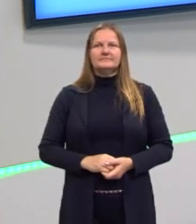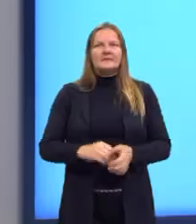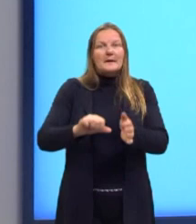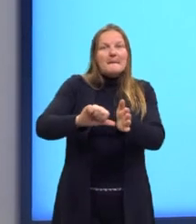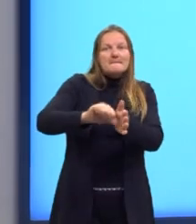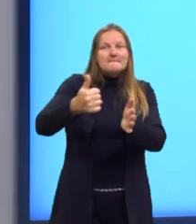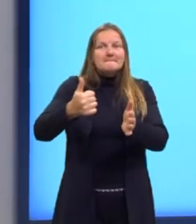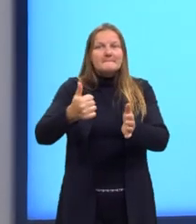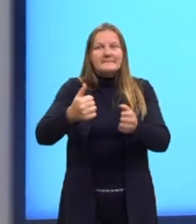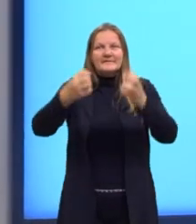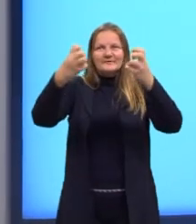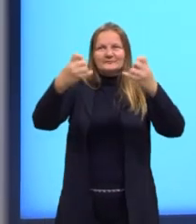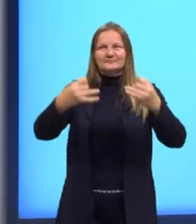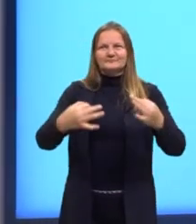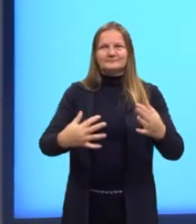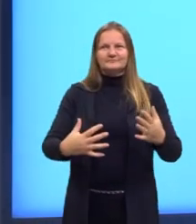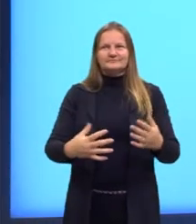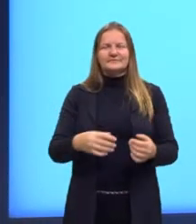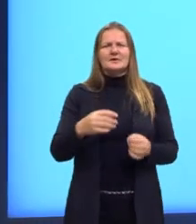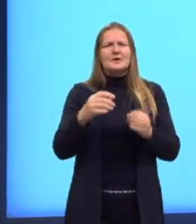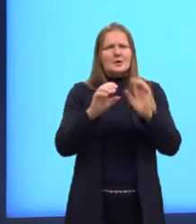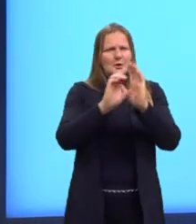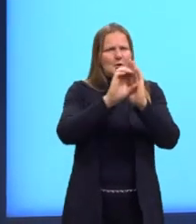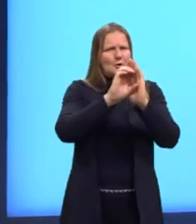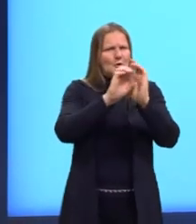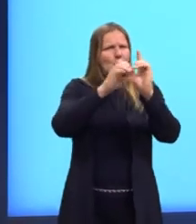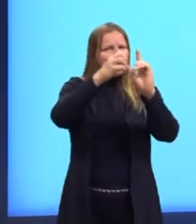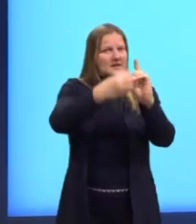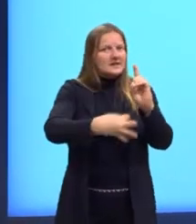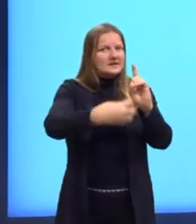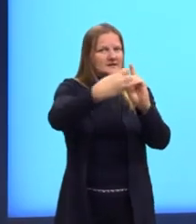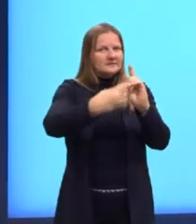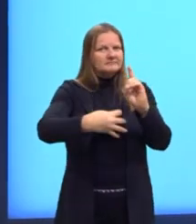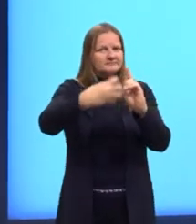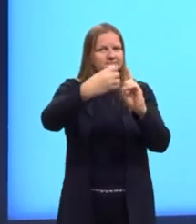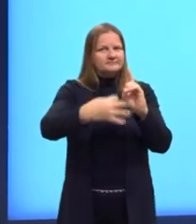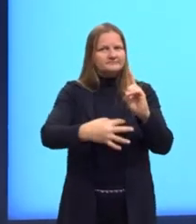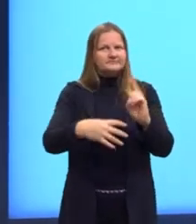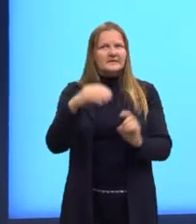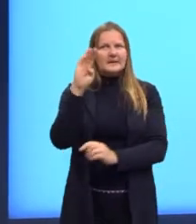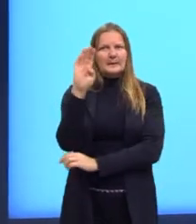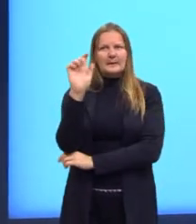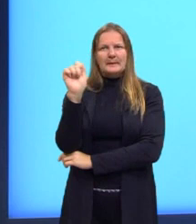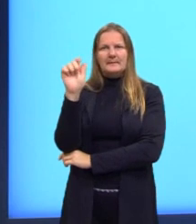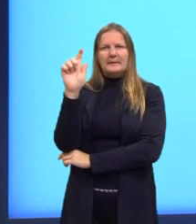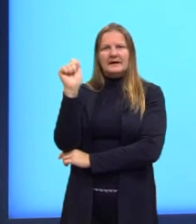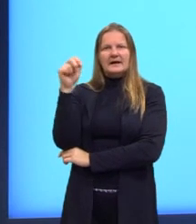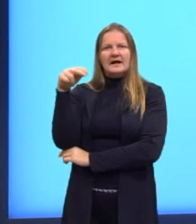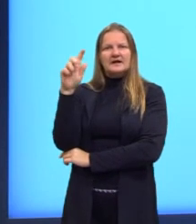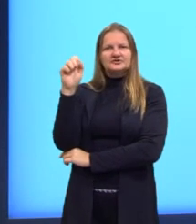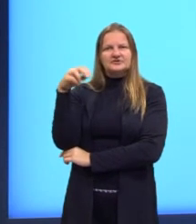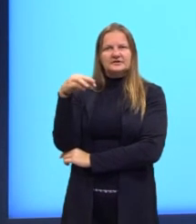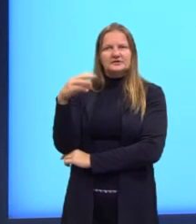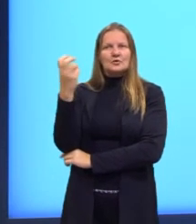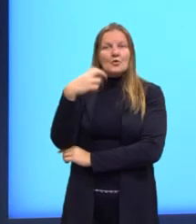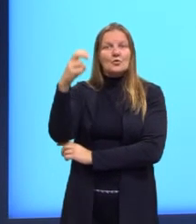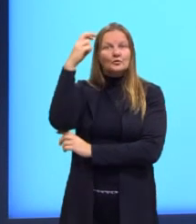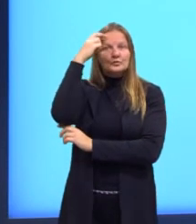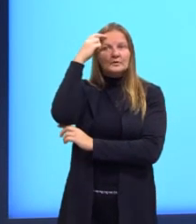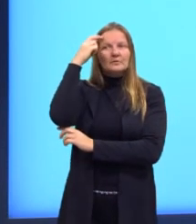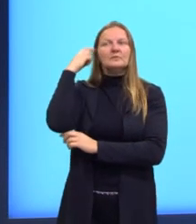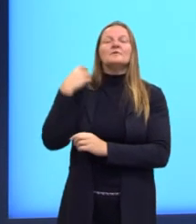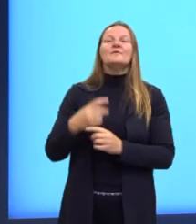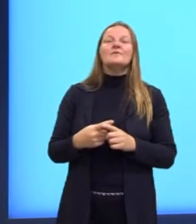Primeiro, eu quero fazer para vocês uma definição do que é essa bagagem cultural. Quando a gente está falando aqui em bagagem cultural. Não